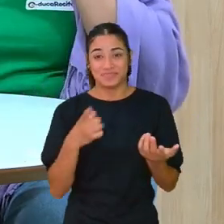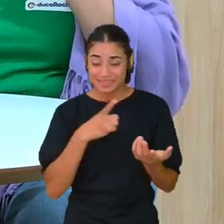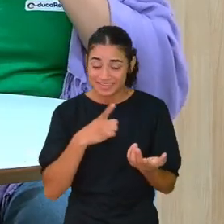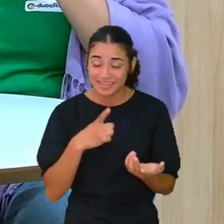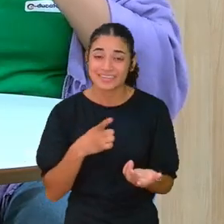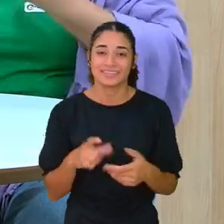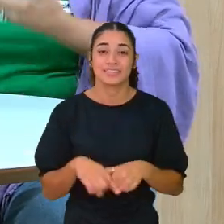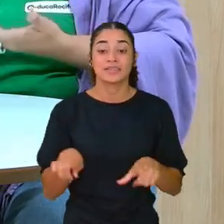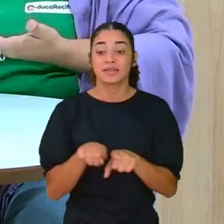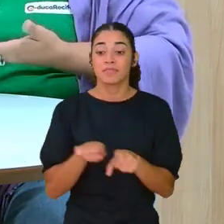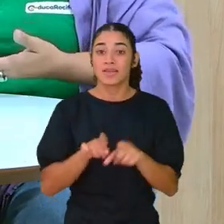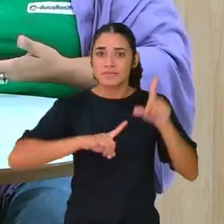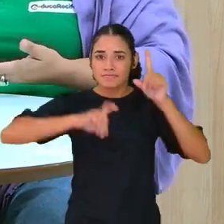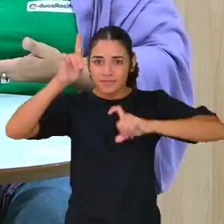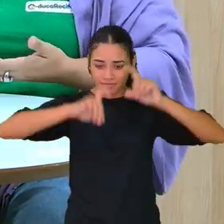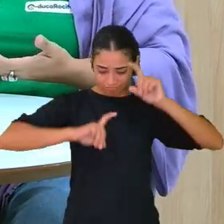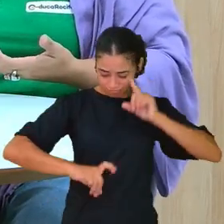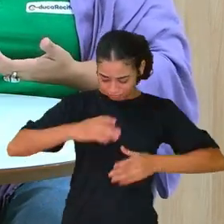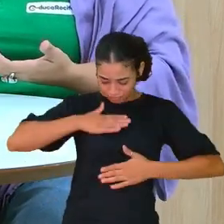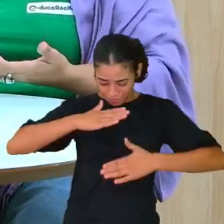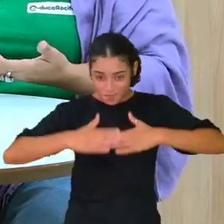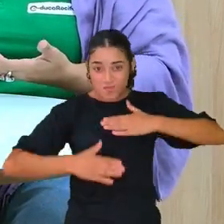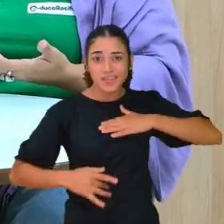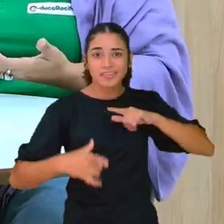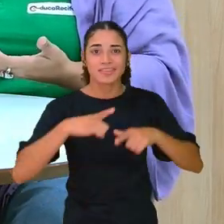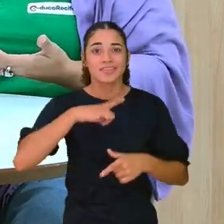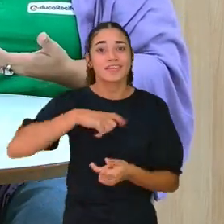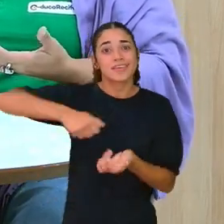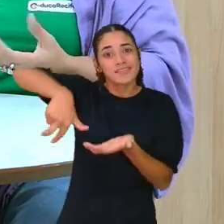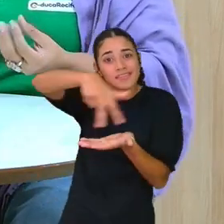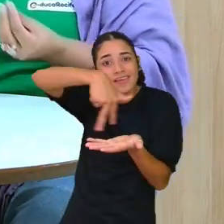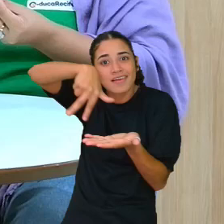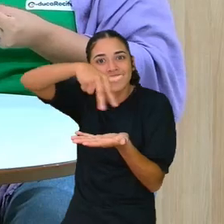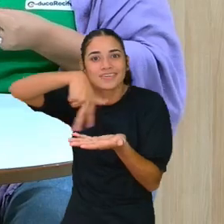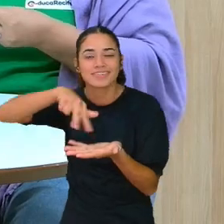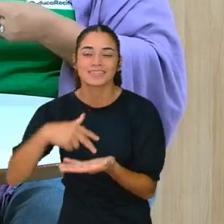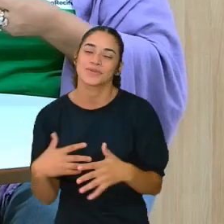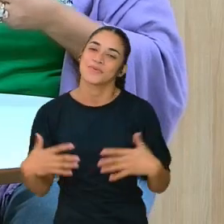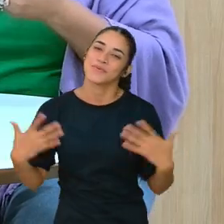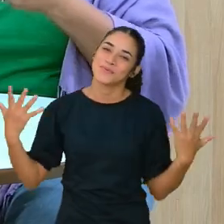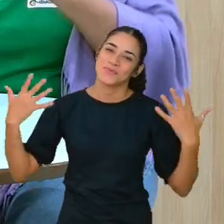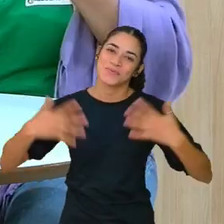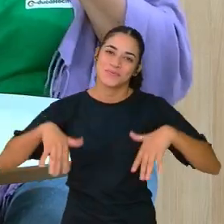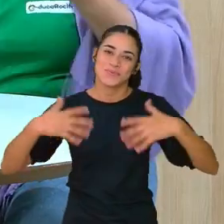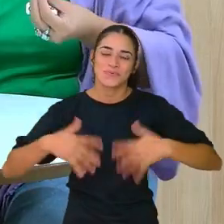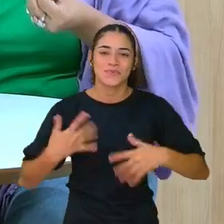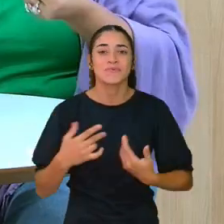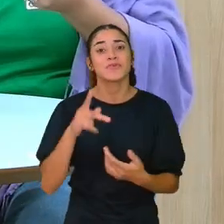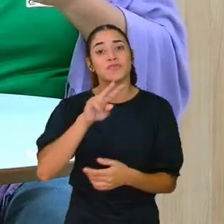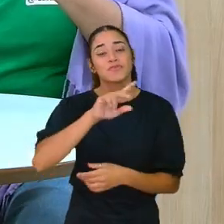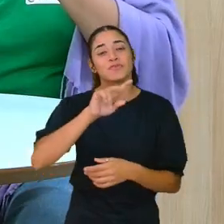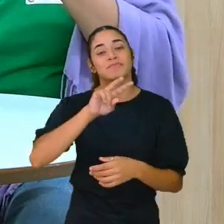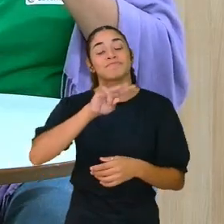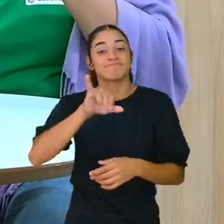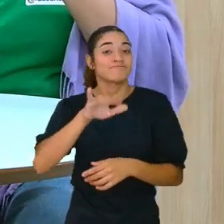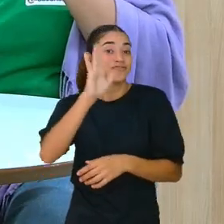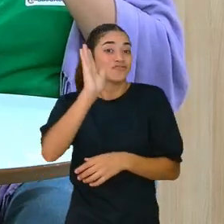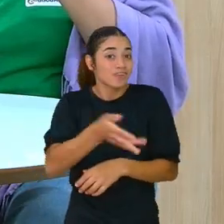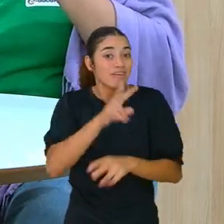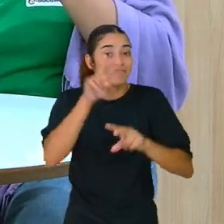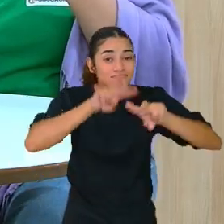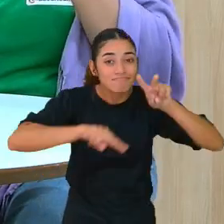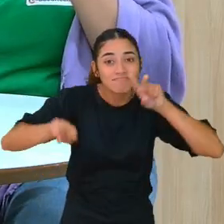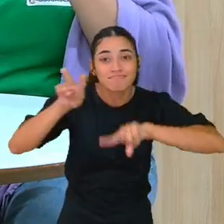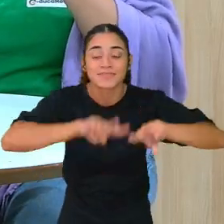a expressão corporal e facial, existe a dança. Minha gente, vocês já viram o